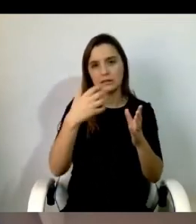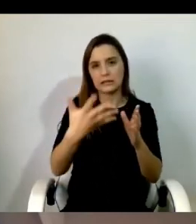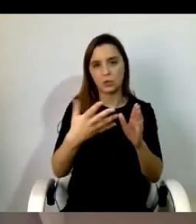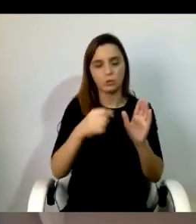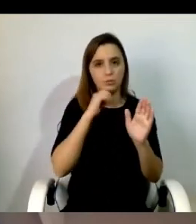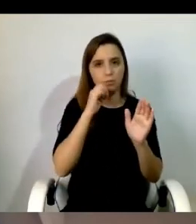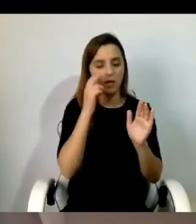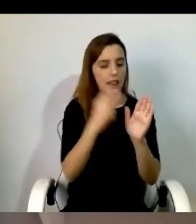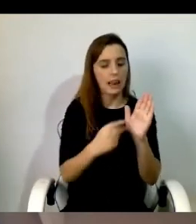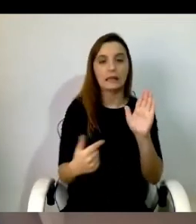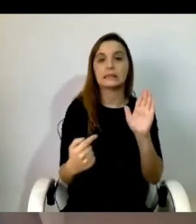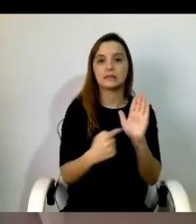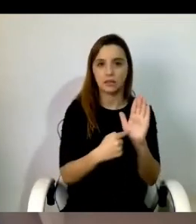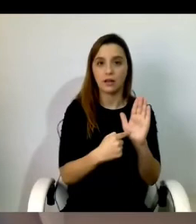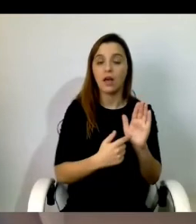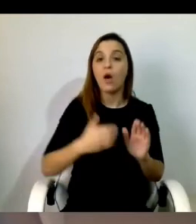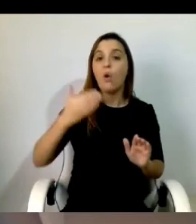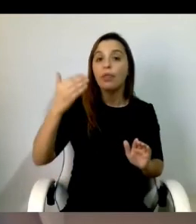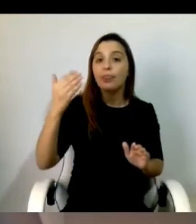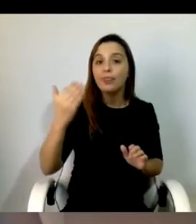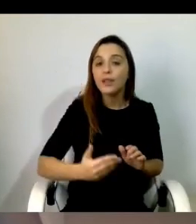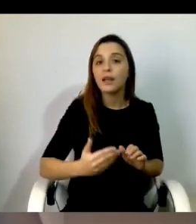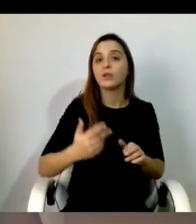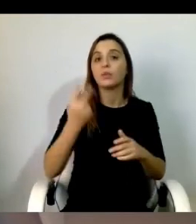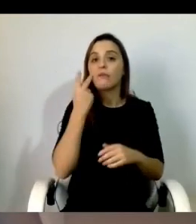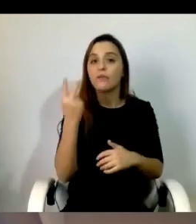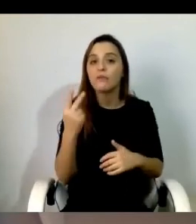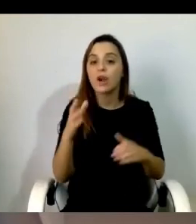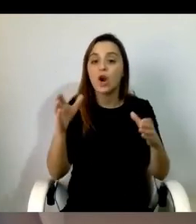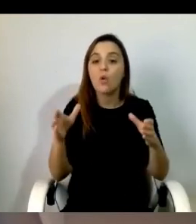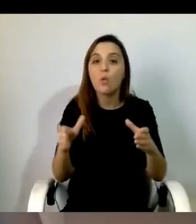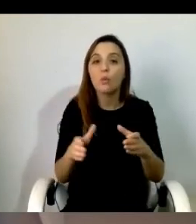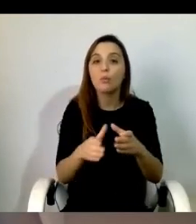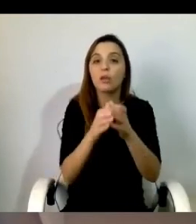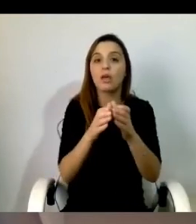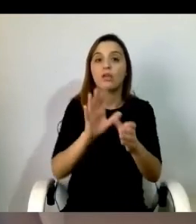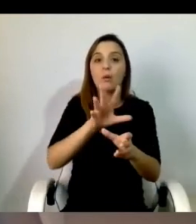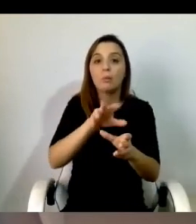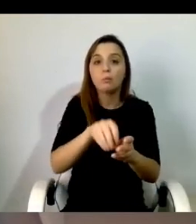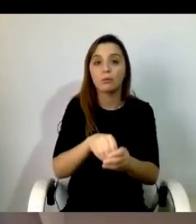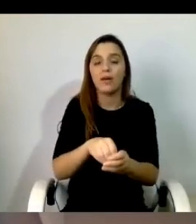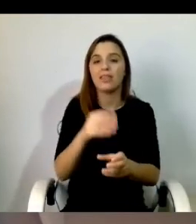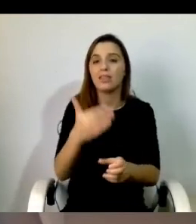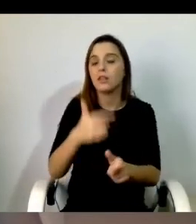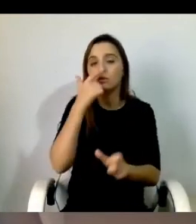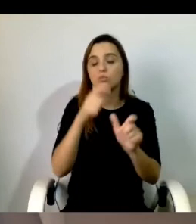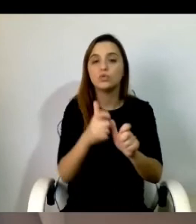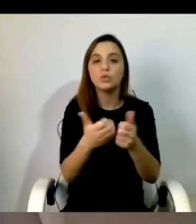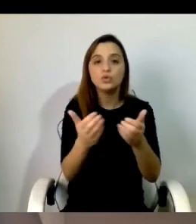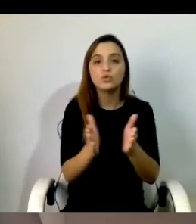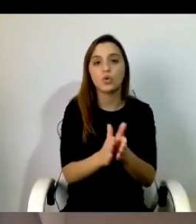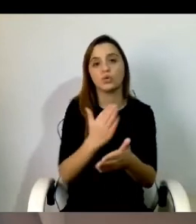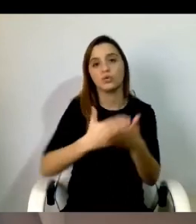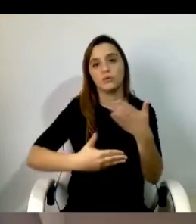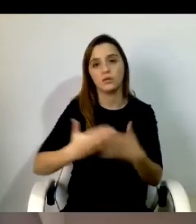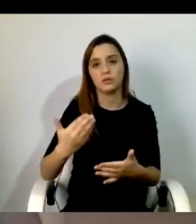O direito a viver na comunidade é um direito de todas as pessoas com ciência. De maneira que